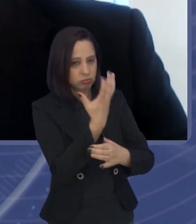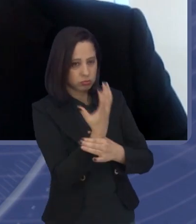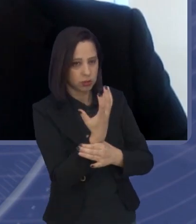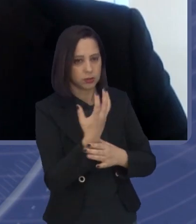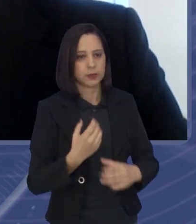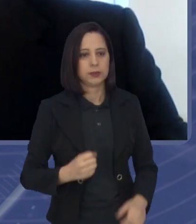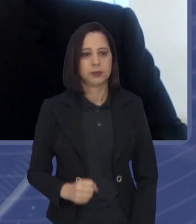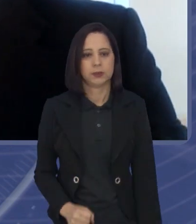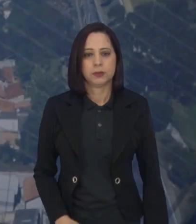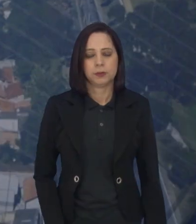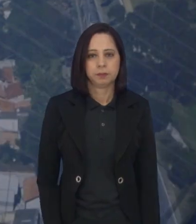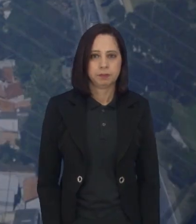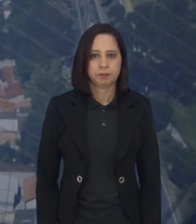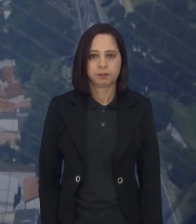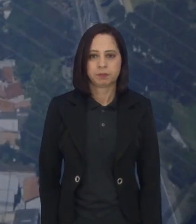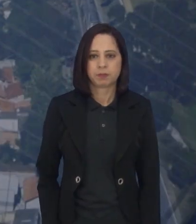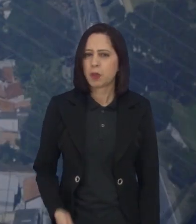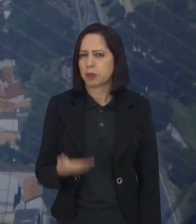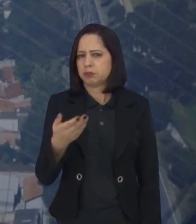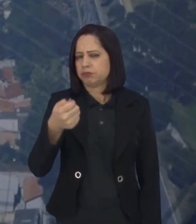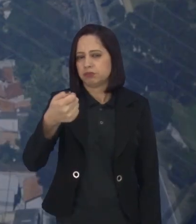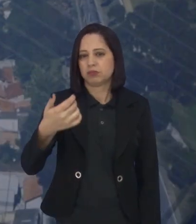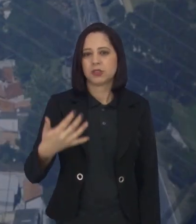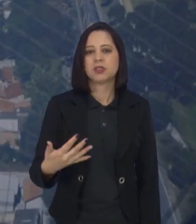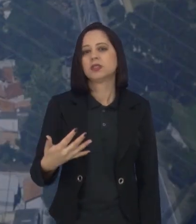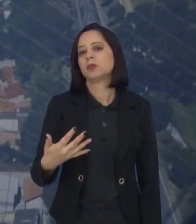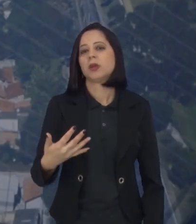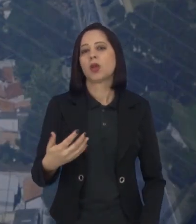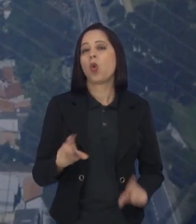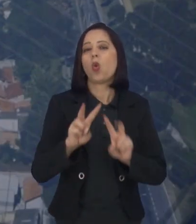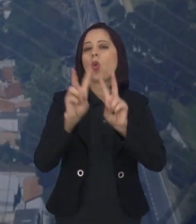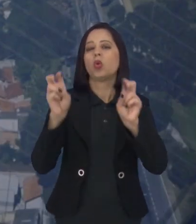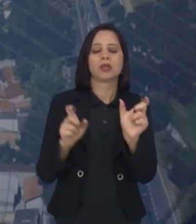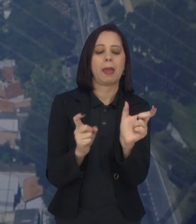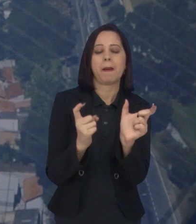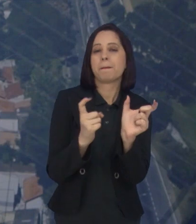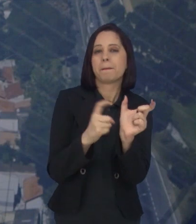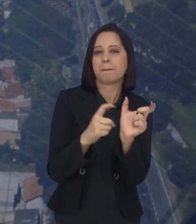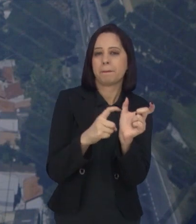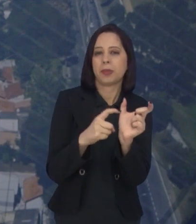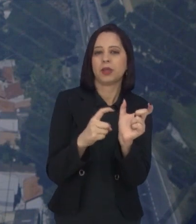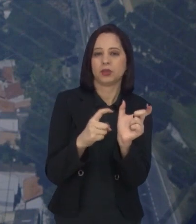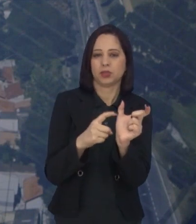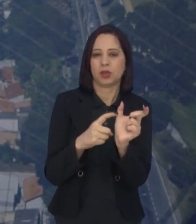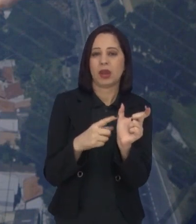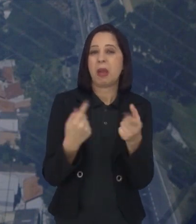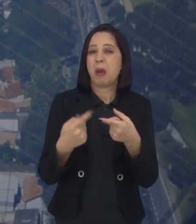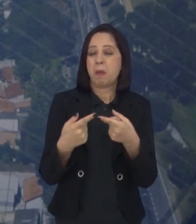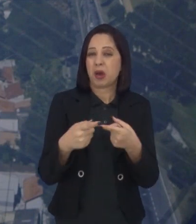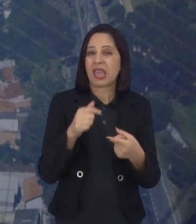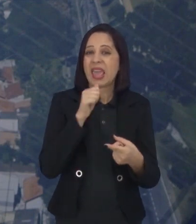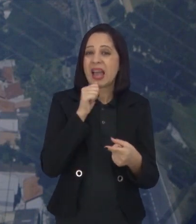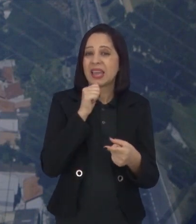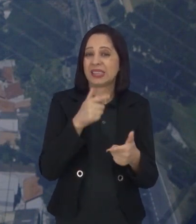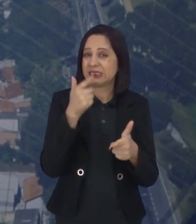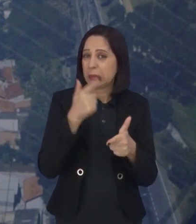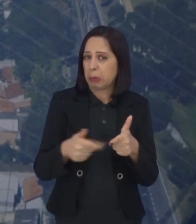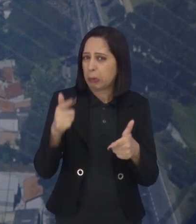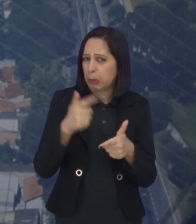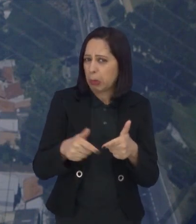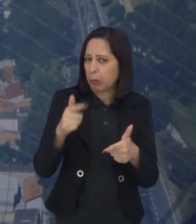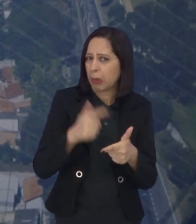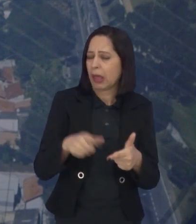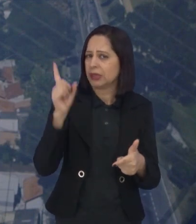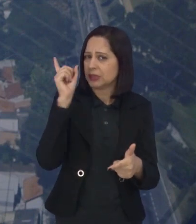E você comentou sobre essa questão com os planos de saúde, que ainda é uma situação um pouco obscura, não está clara.